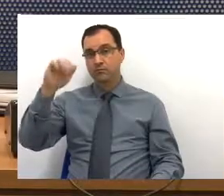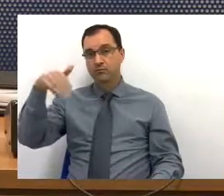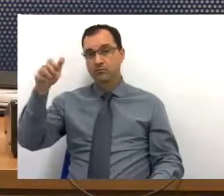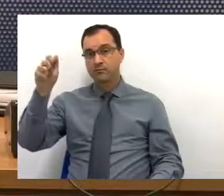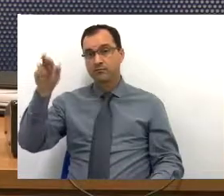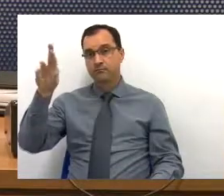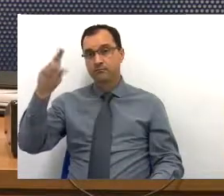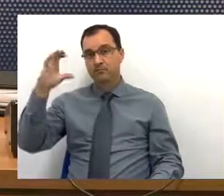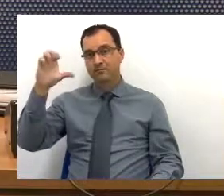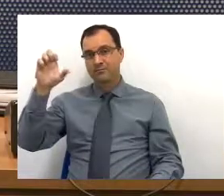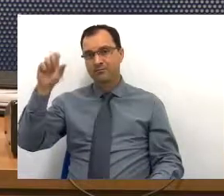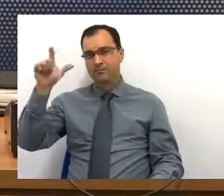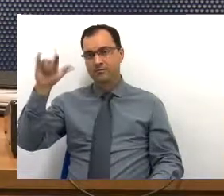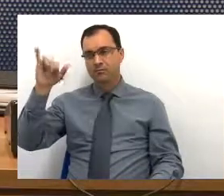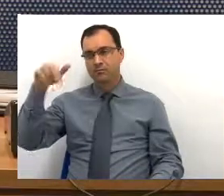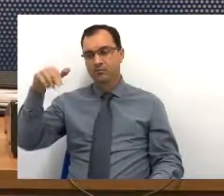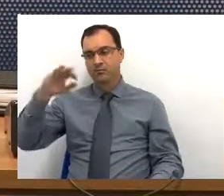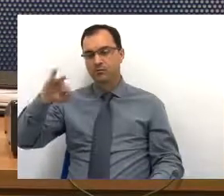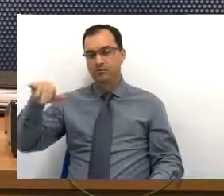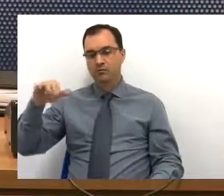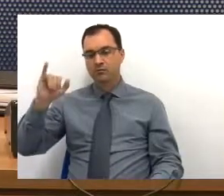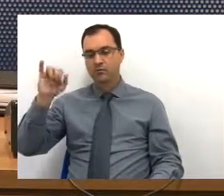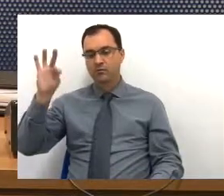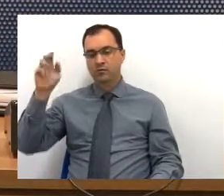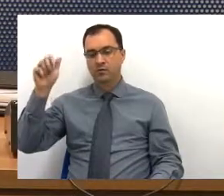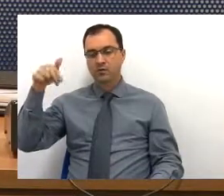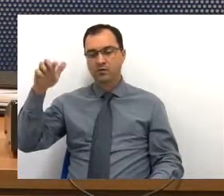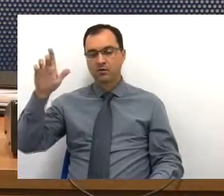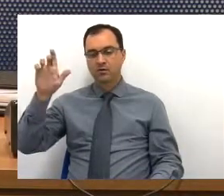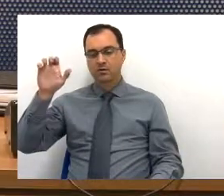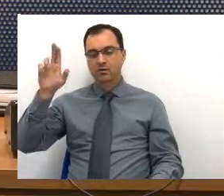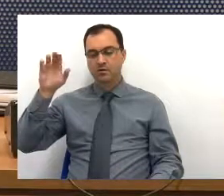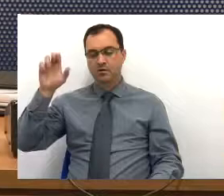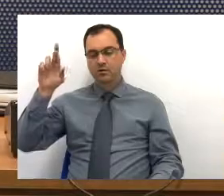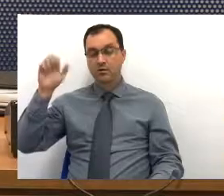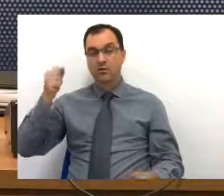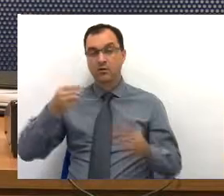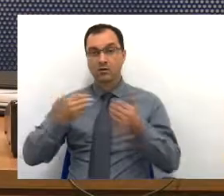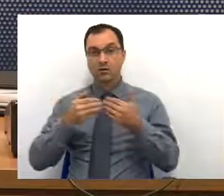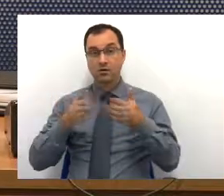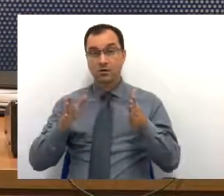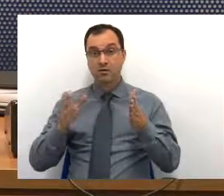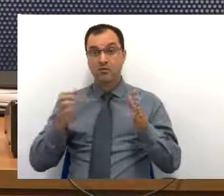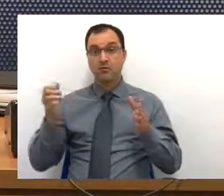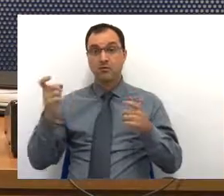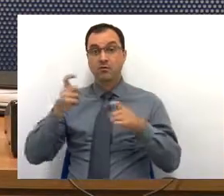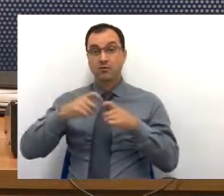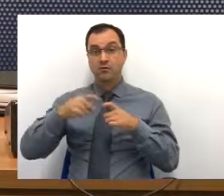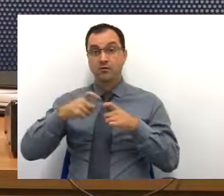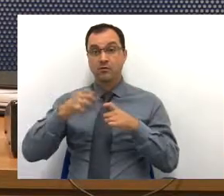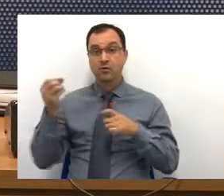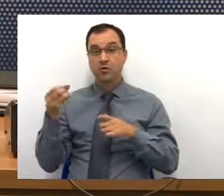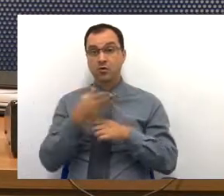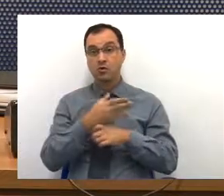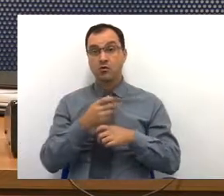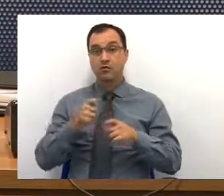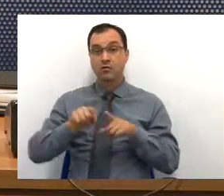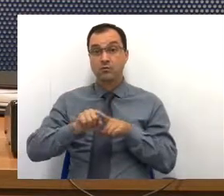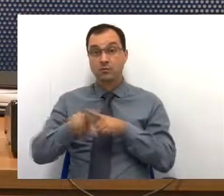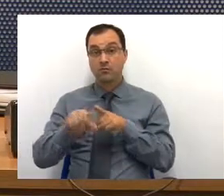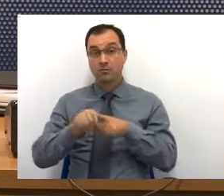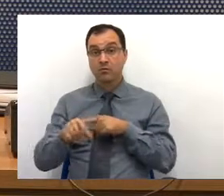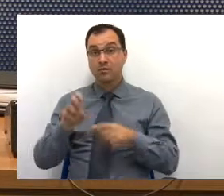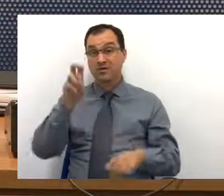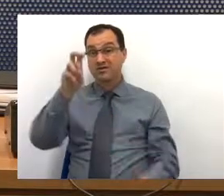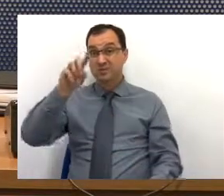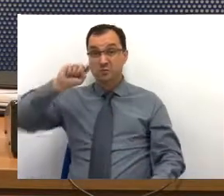fica aqui em Itaquera, abriu recentemente a faculdade de medicina, a mensalidade é